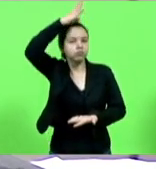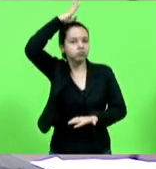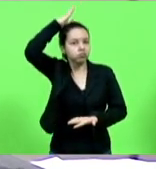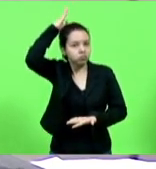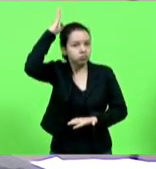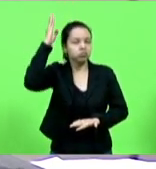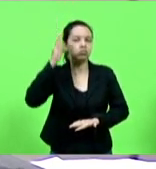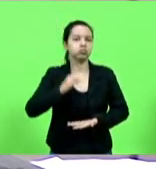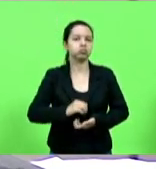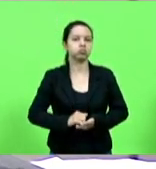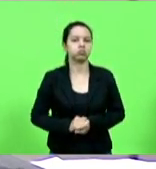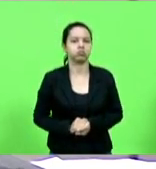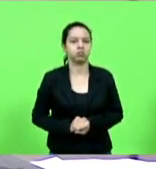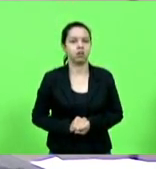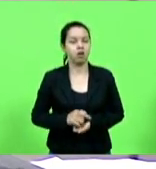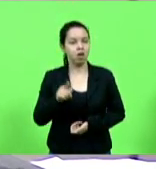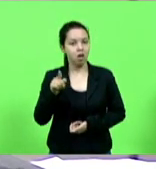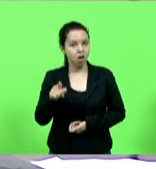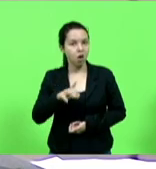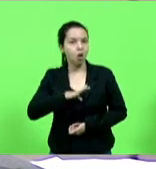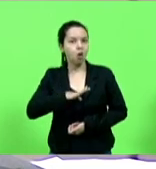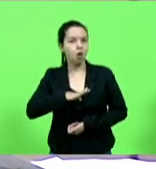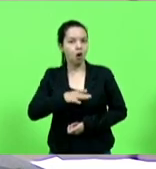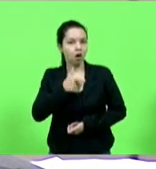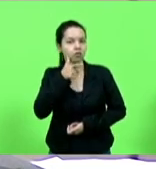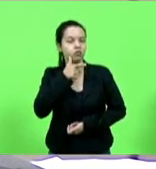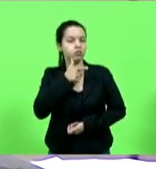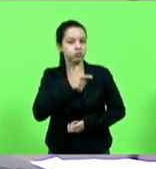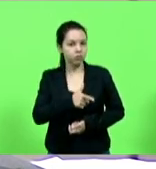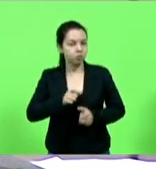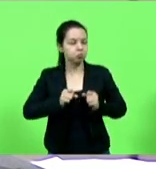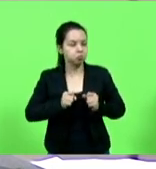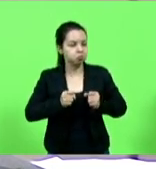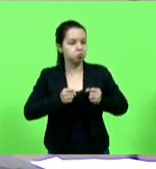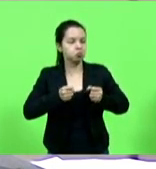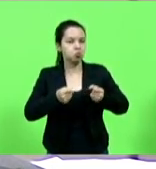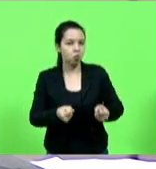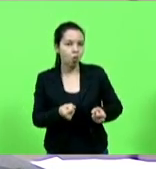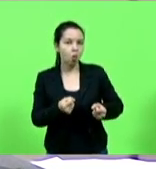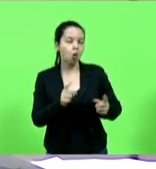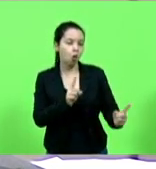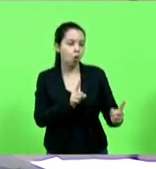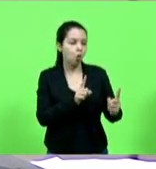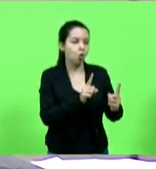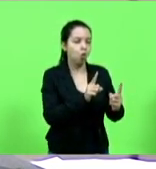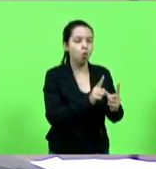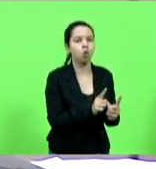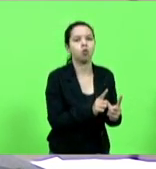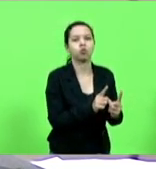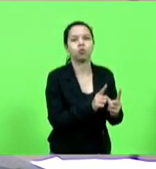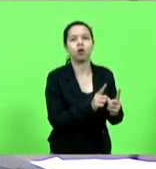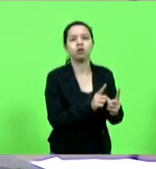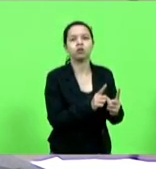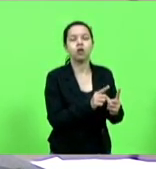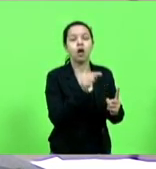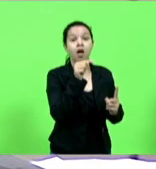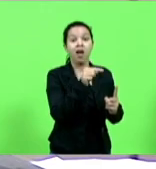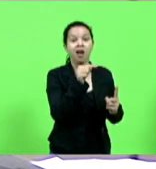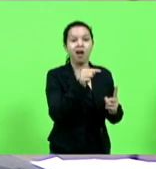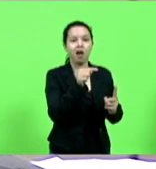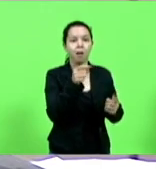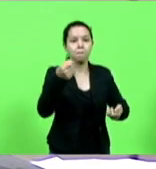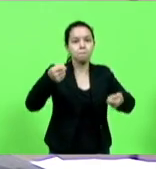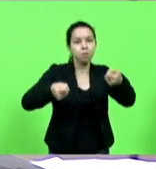atuou com audácia dedicação e competência durante o atendimento e ocorrência de motorista que